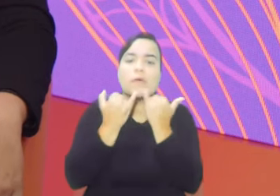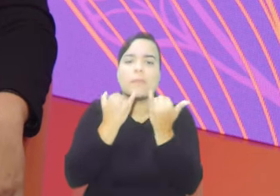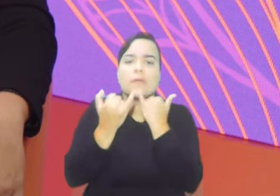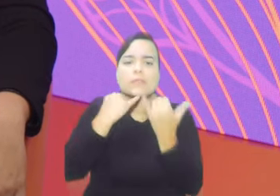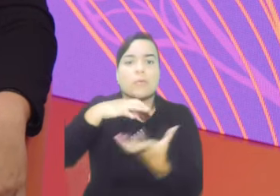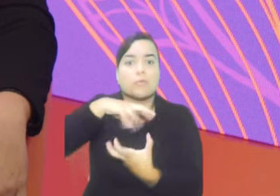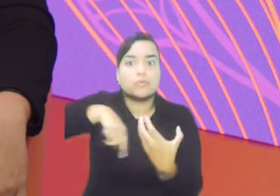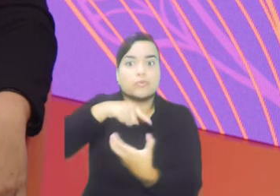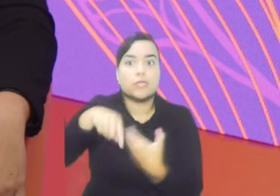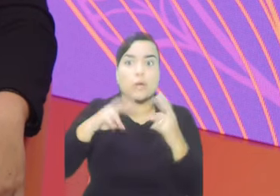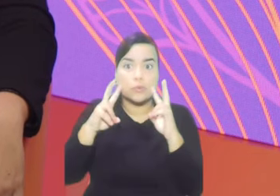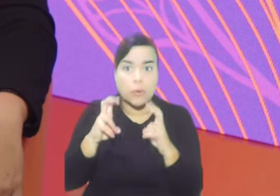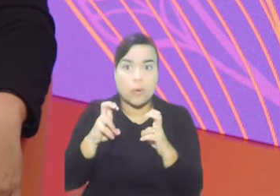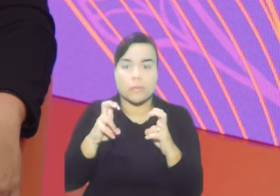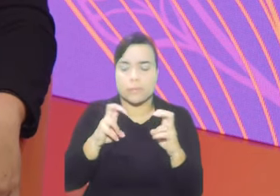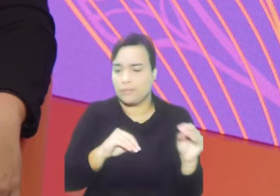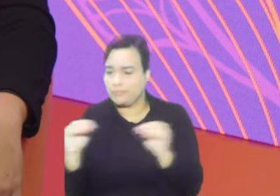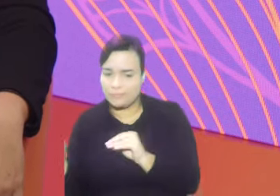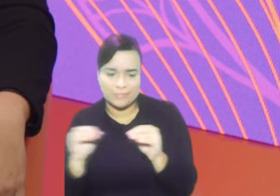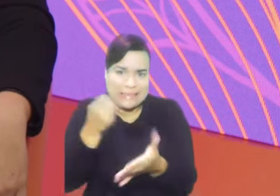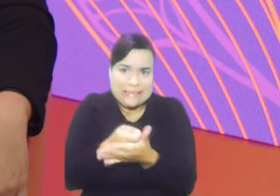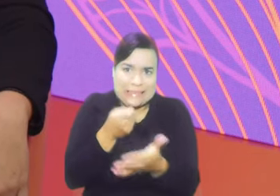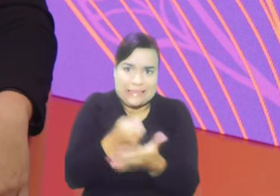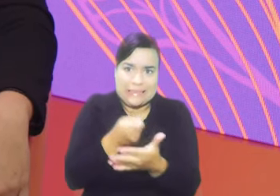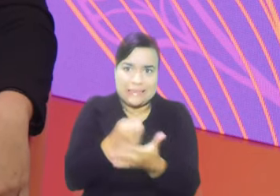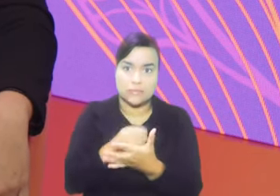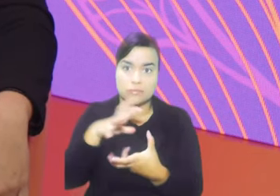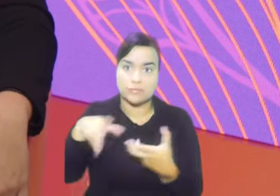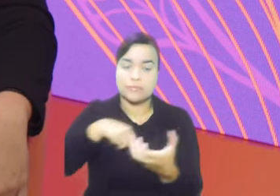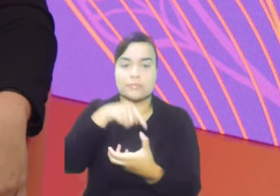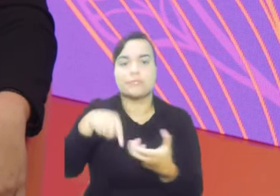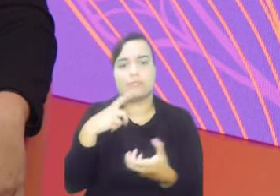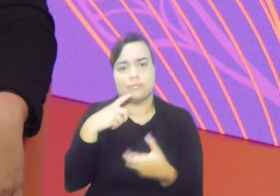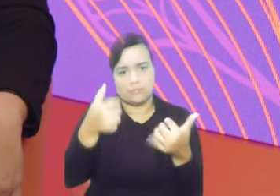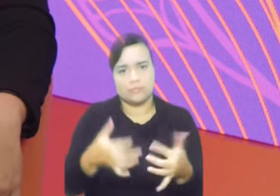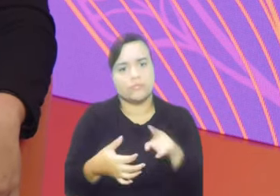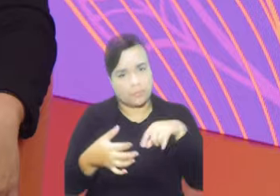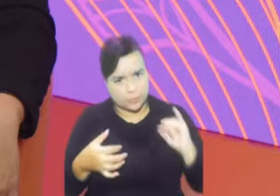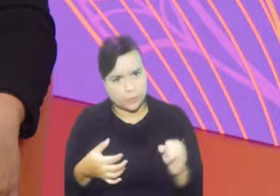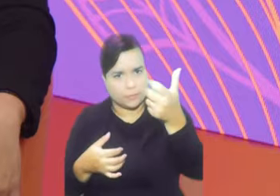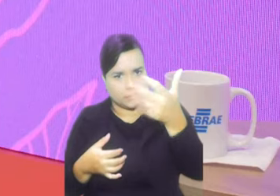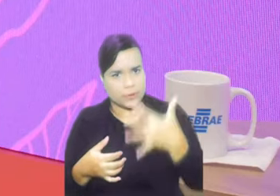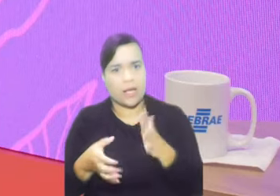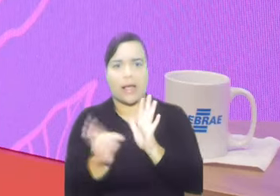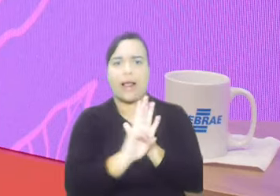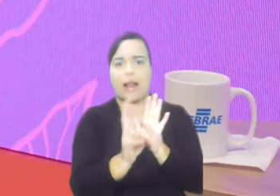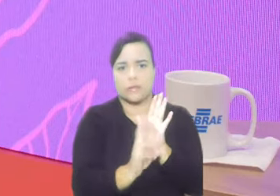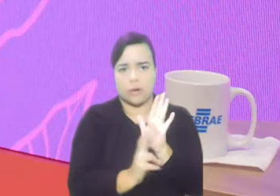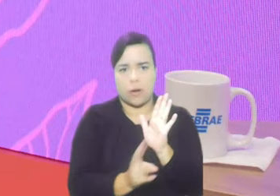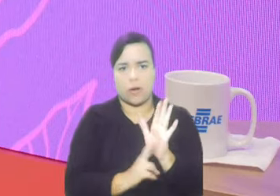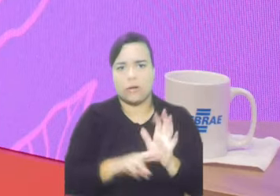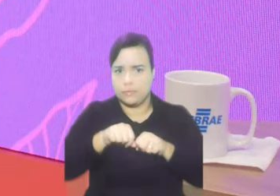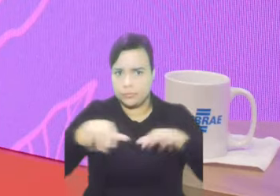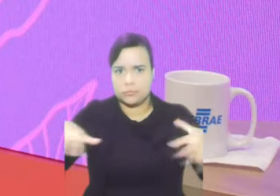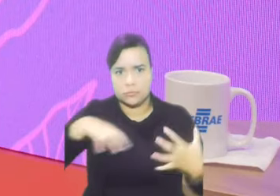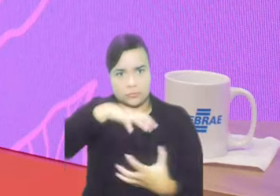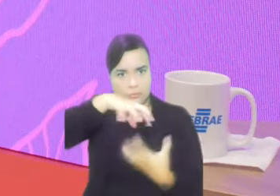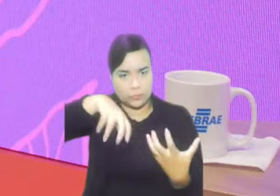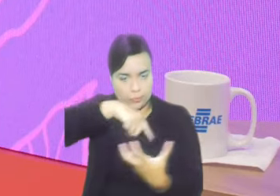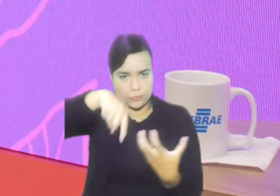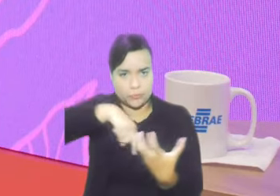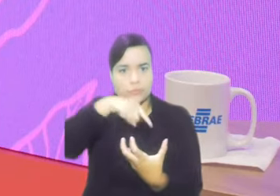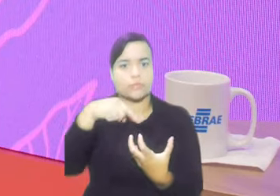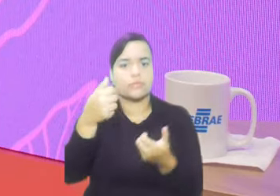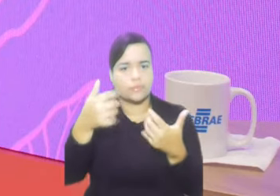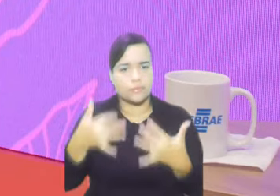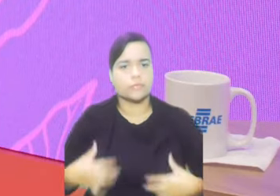também lança dados globais sobre o deslocamento forçado em todo o mundo. E eu vou aproveitar que você já está falando